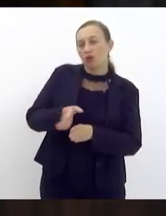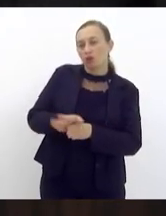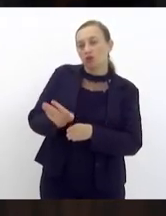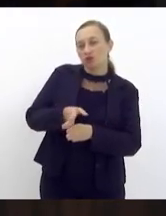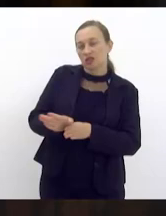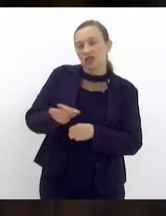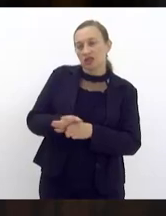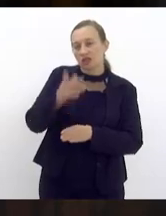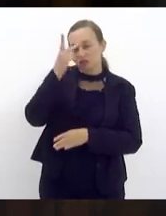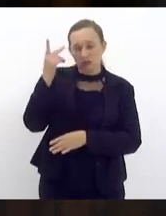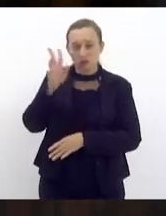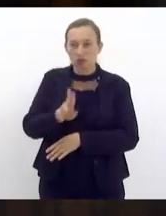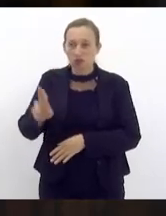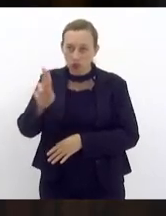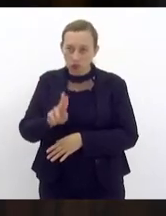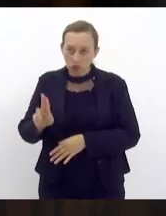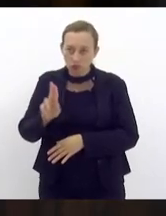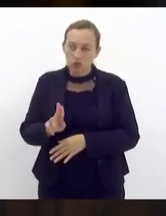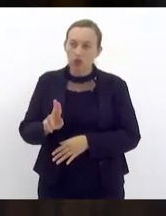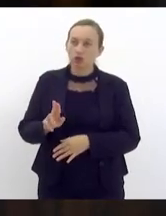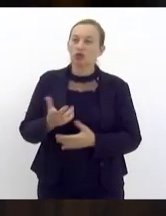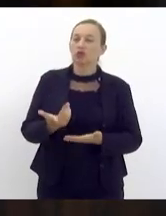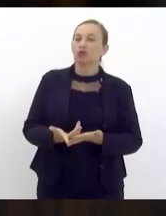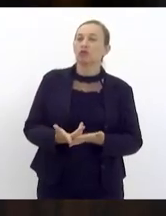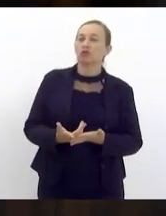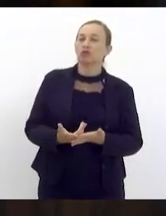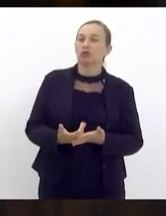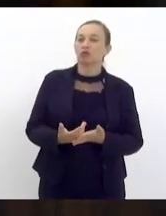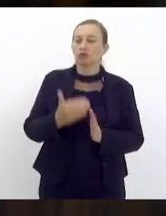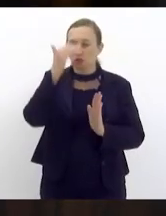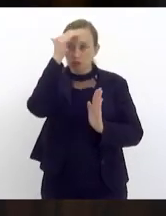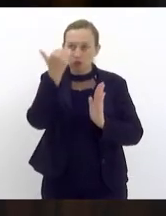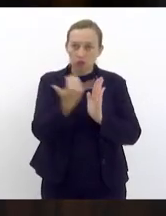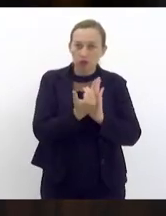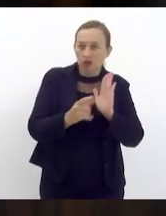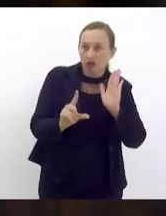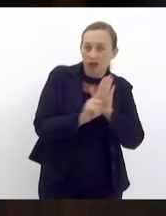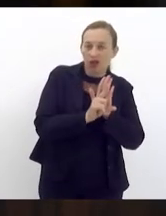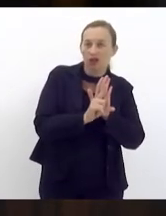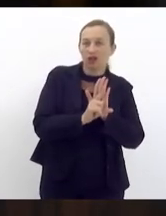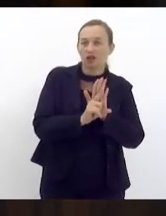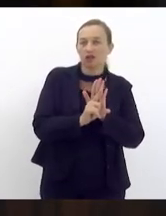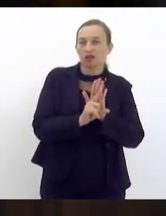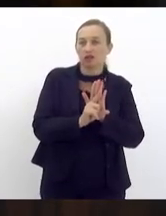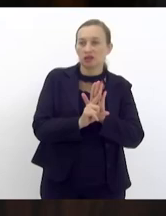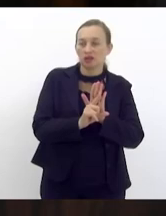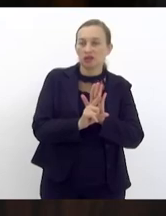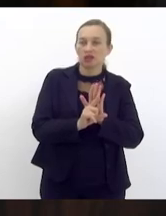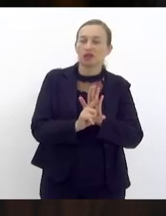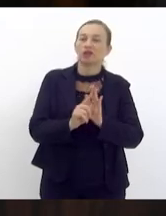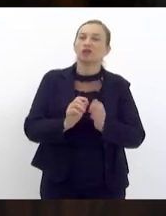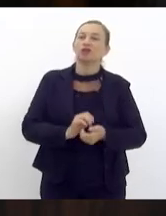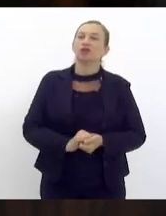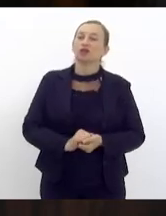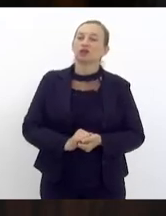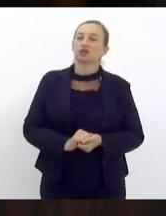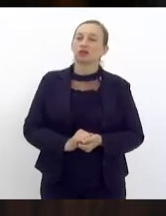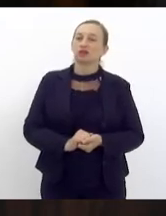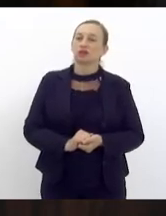providência sobre a sobre o comprometimento da lei de prioridade da